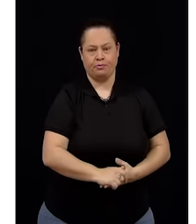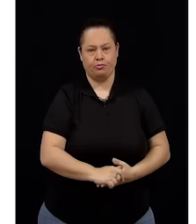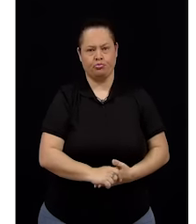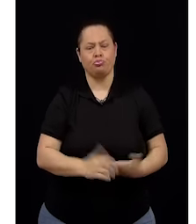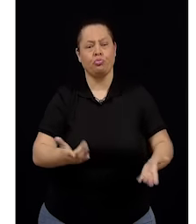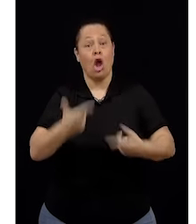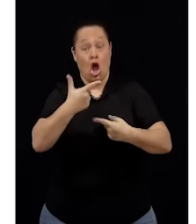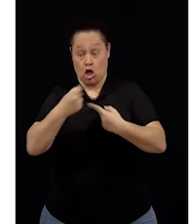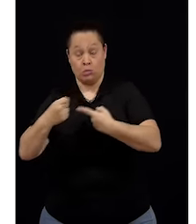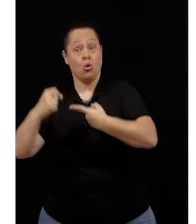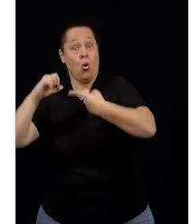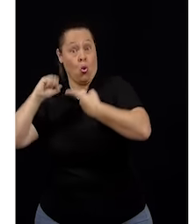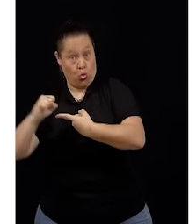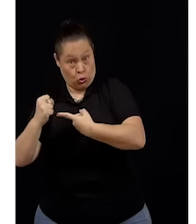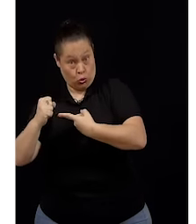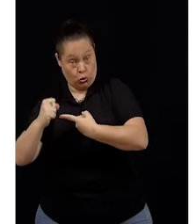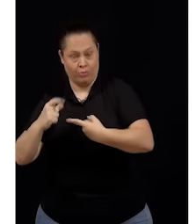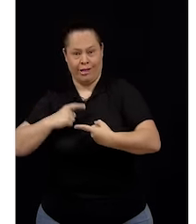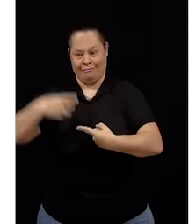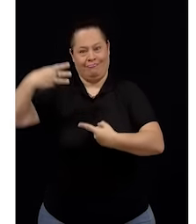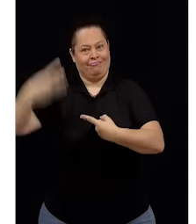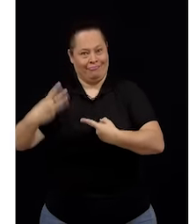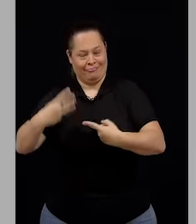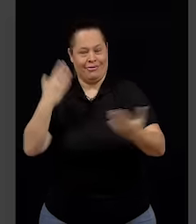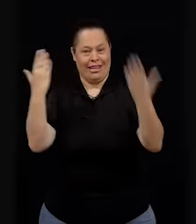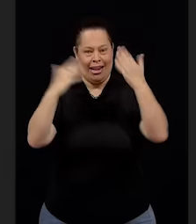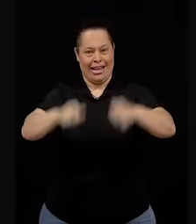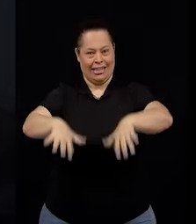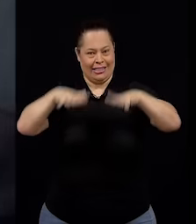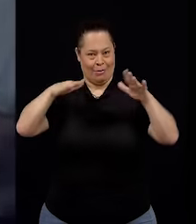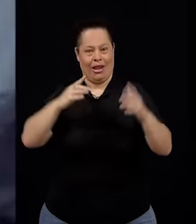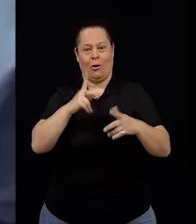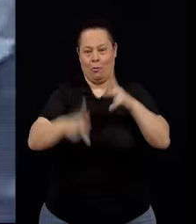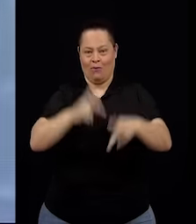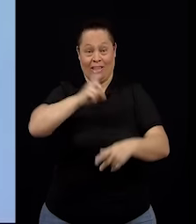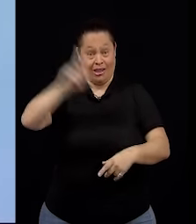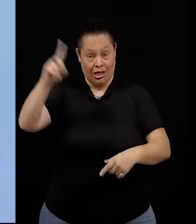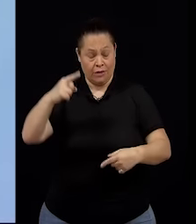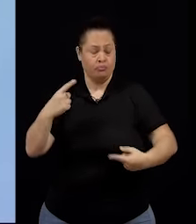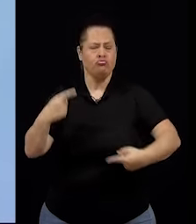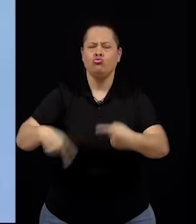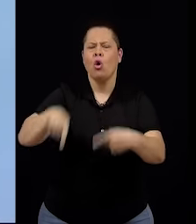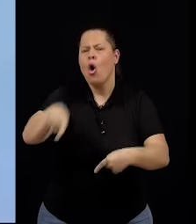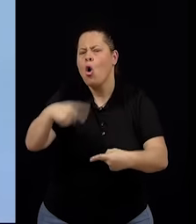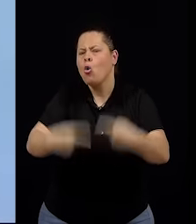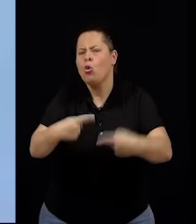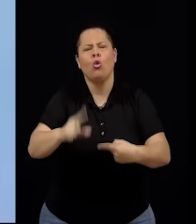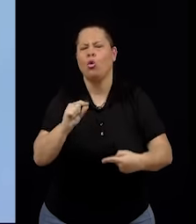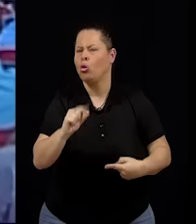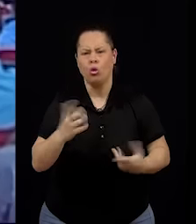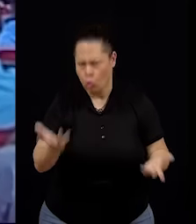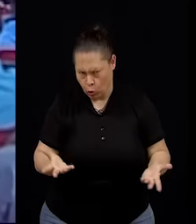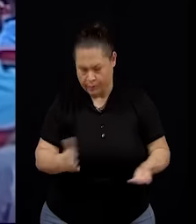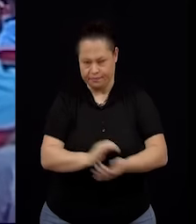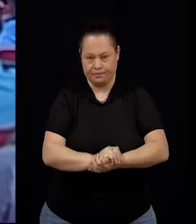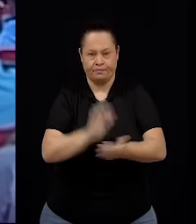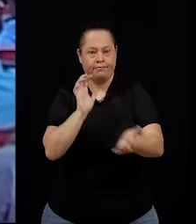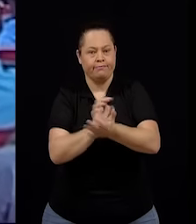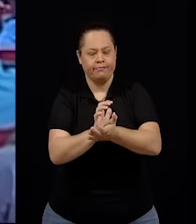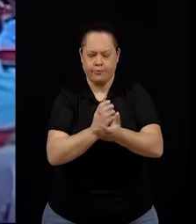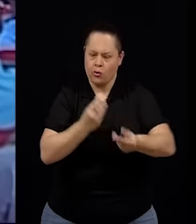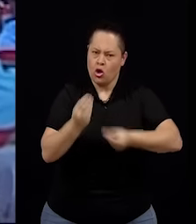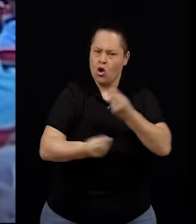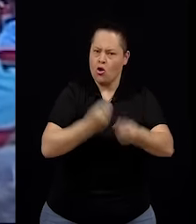acontece a Terceira APD. O ponto de partida para as discussões dessa Assembleia se voltaram para o caminho que a